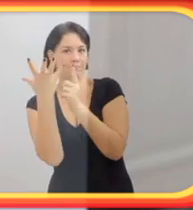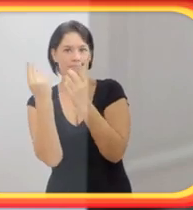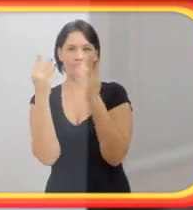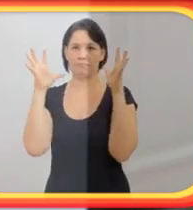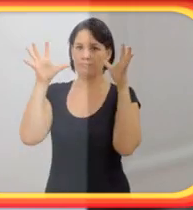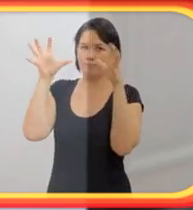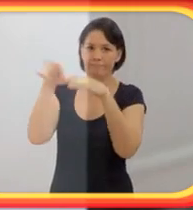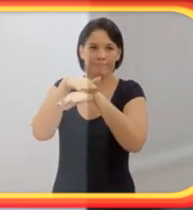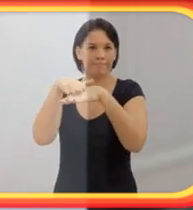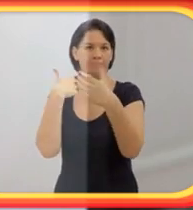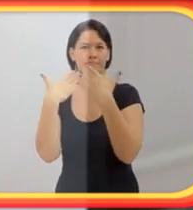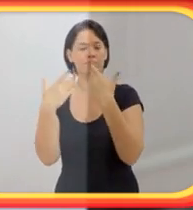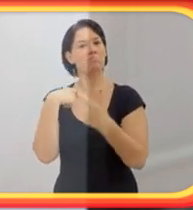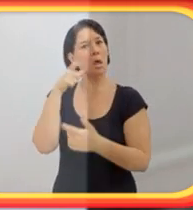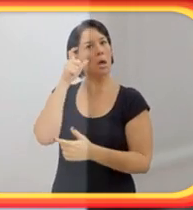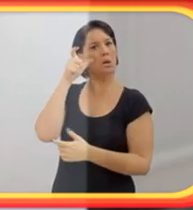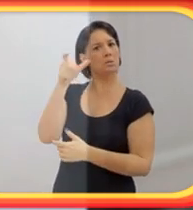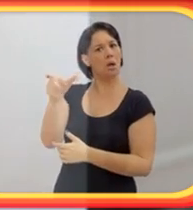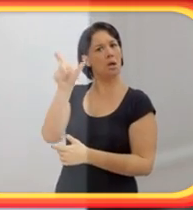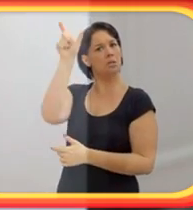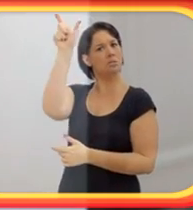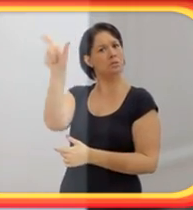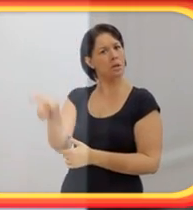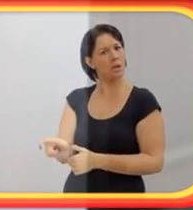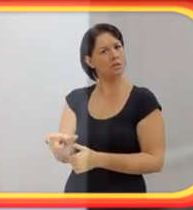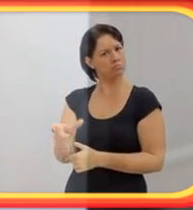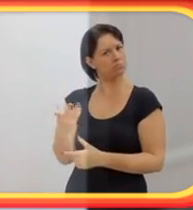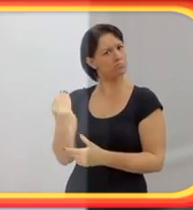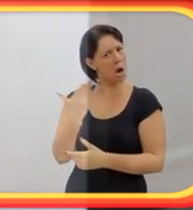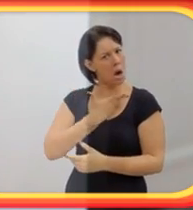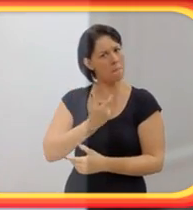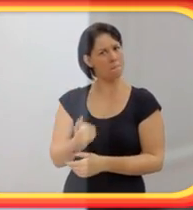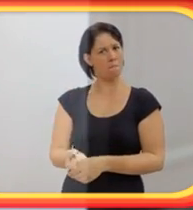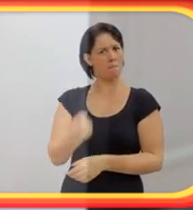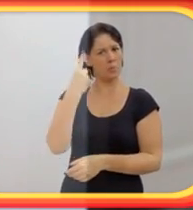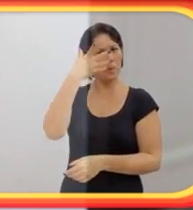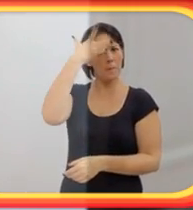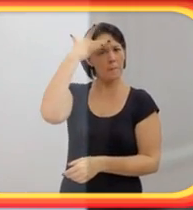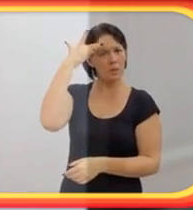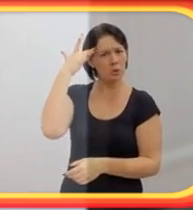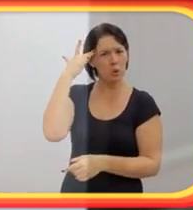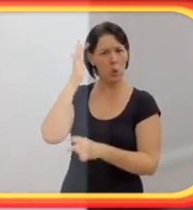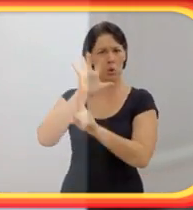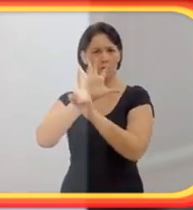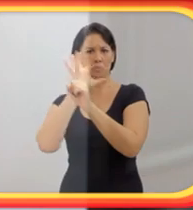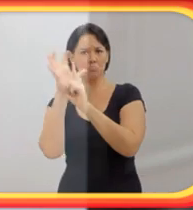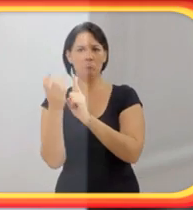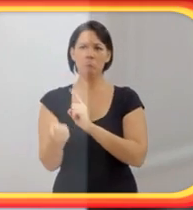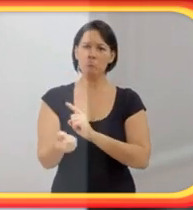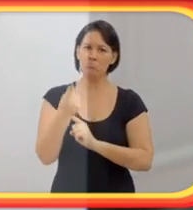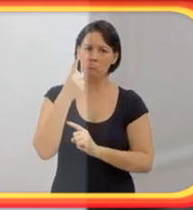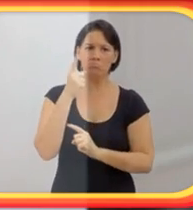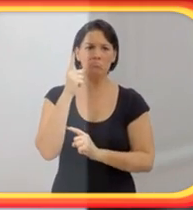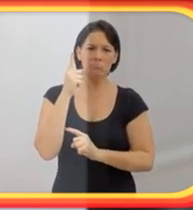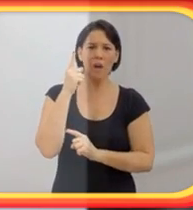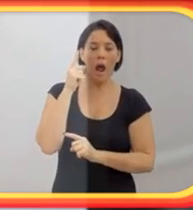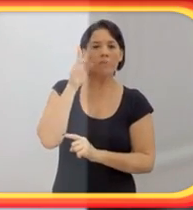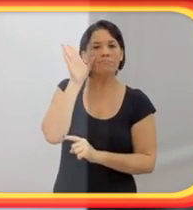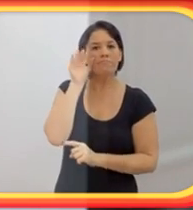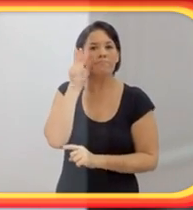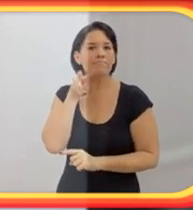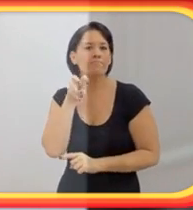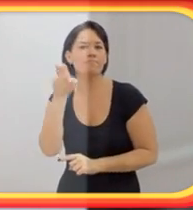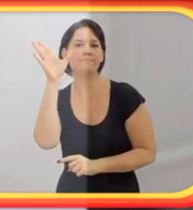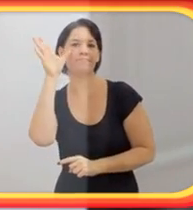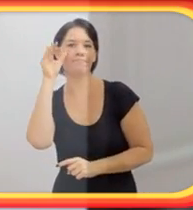em volta do Eduardo sempre estavam rindo muito. E eu comecei a ficar curiosa, porque uma das minhas amigas namorava com um dos amigos do Eduardo. E eu pensei, meu Deus,